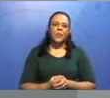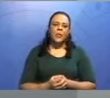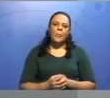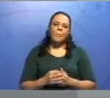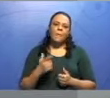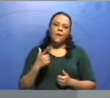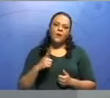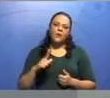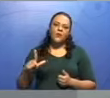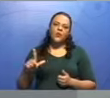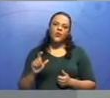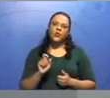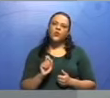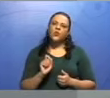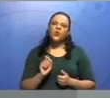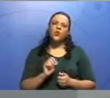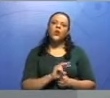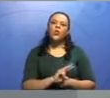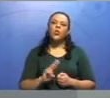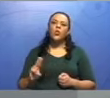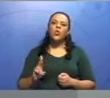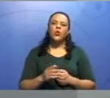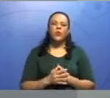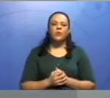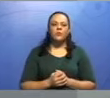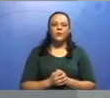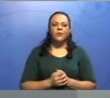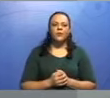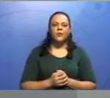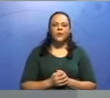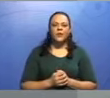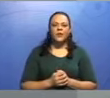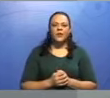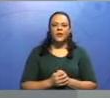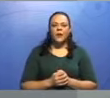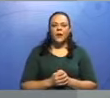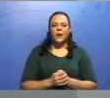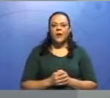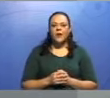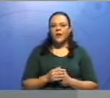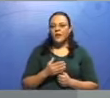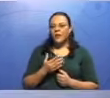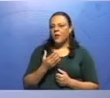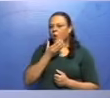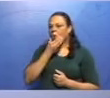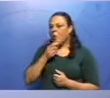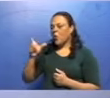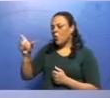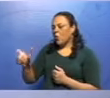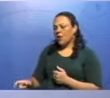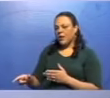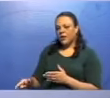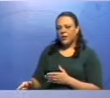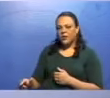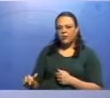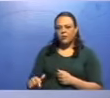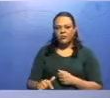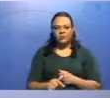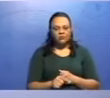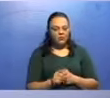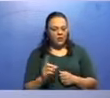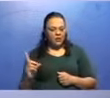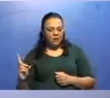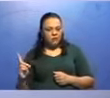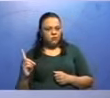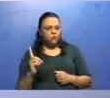verbos aí. Como que será que eu chamo o predicado quando eu tenho um outro tipo de verbo? Olha lá, o garoto encontrou um grande leitor